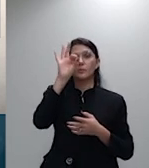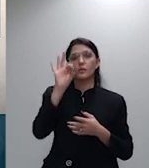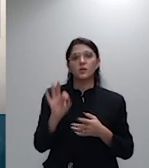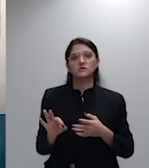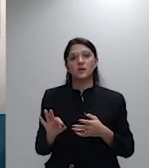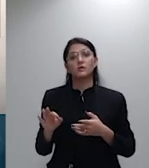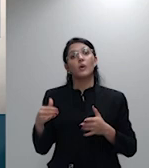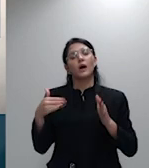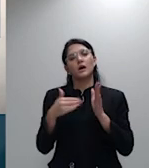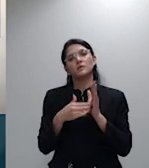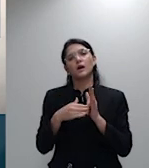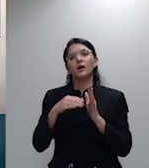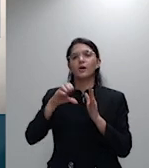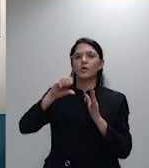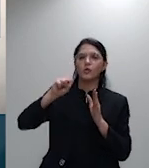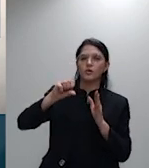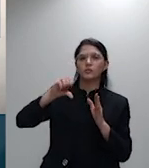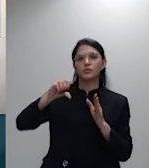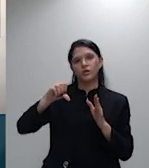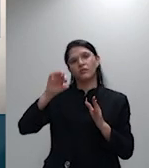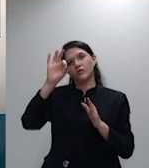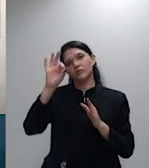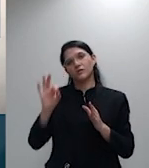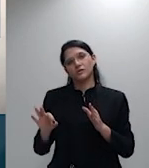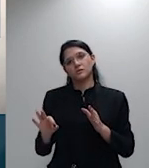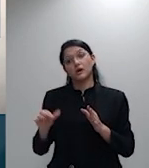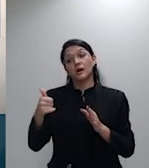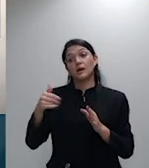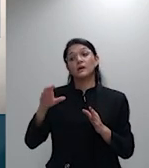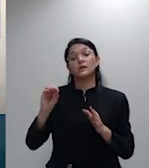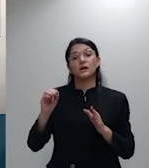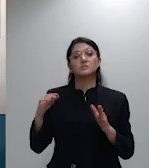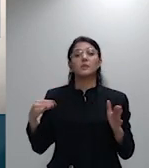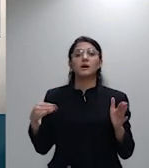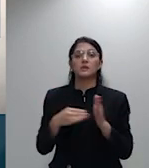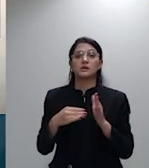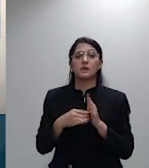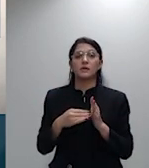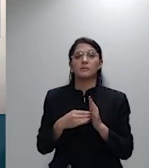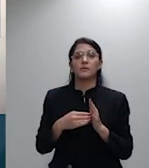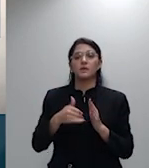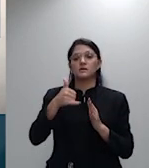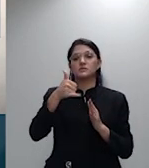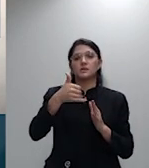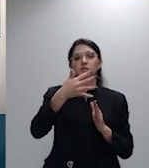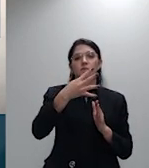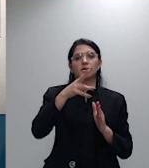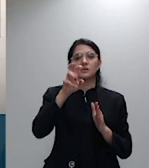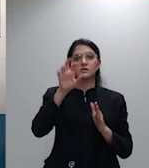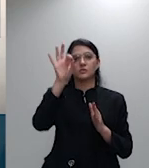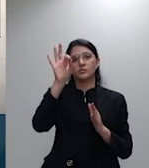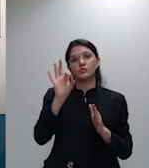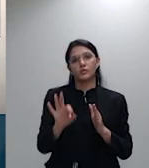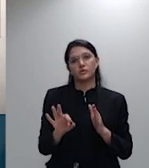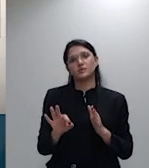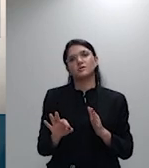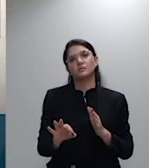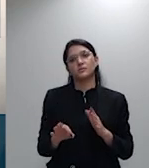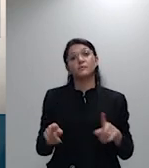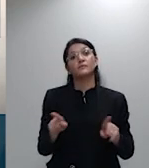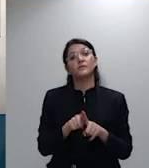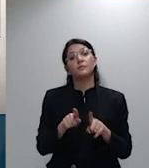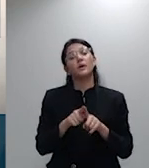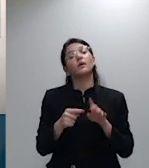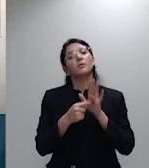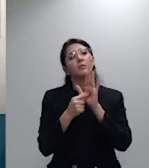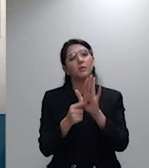décima estaria limitado a 145% é dizer também que o seu percentual fosse distribuído de forma